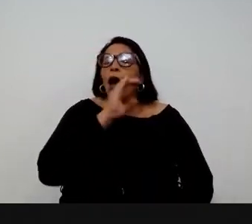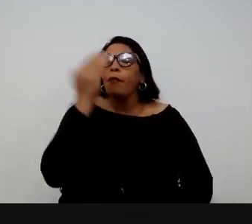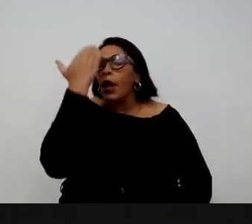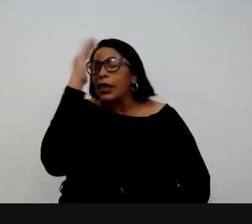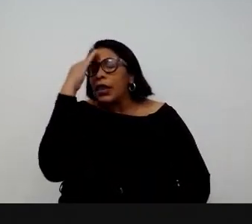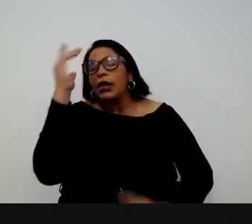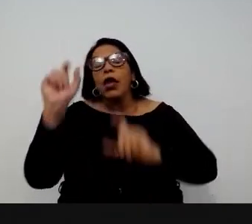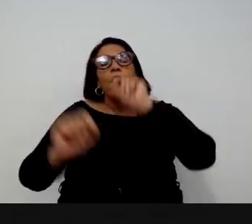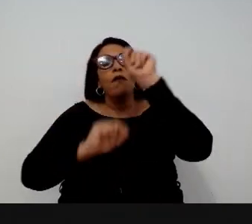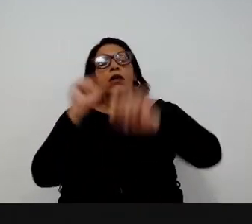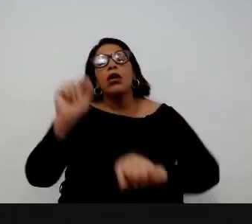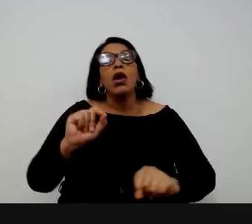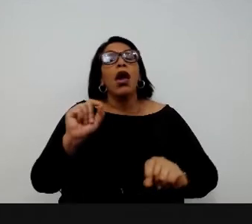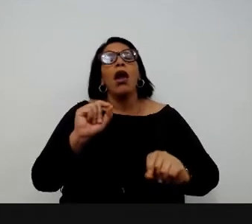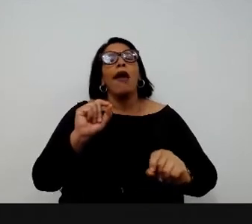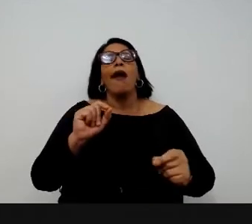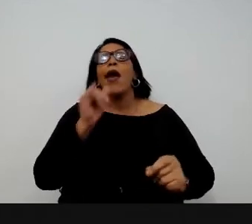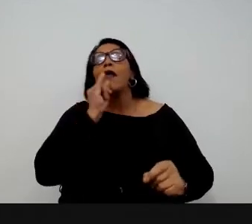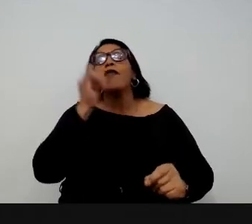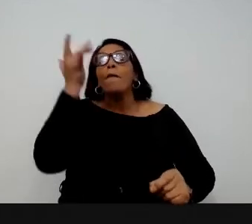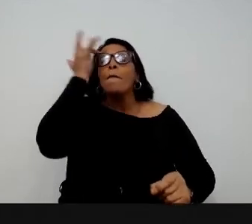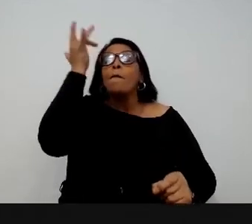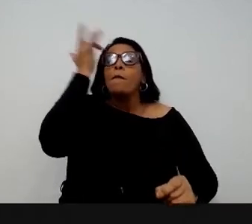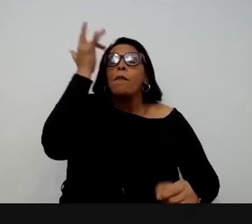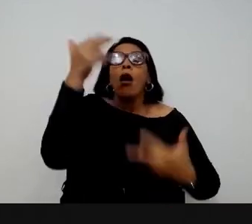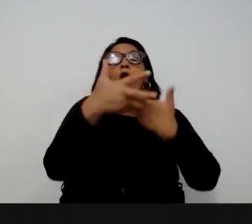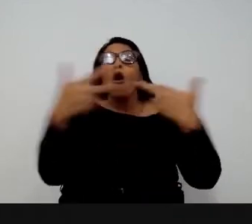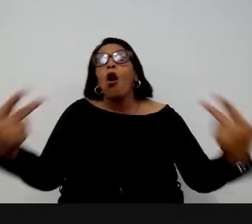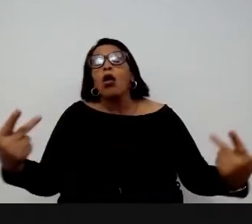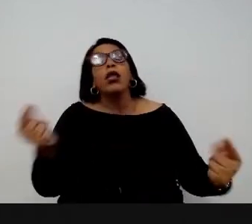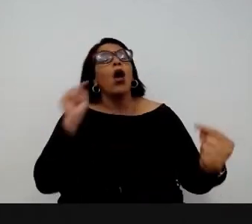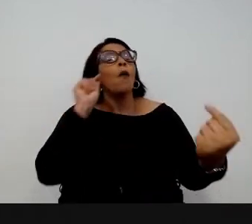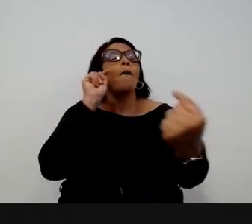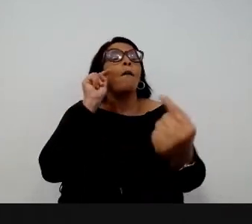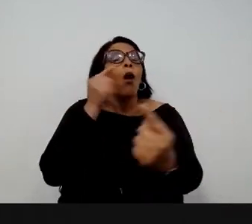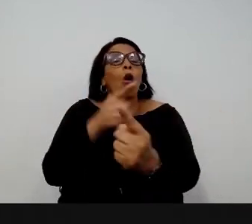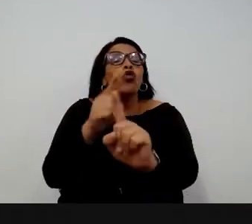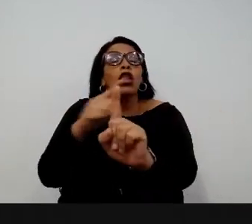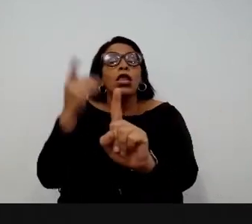o que eles entendiam por modernização, para entender quais eram os desafios da modernização.